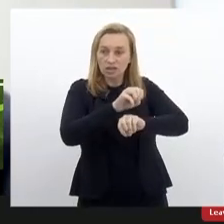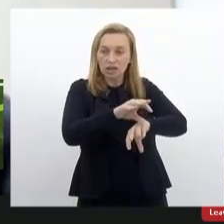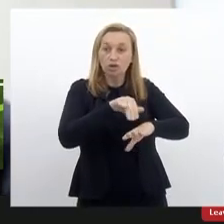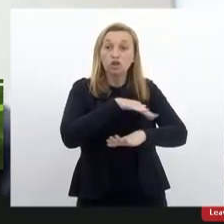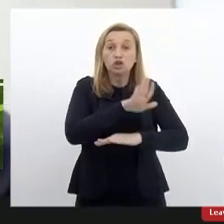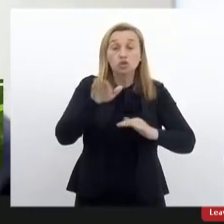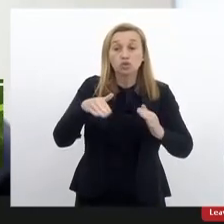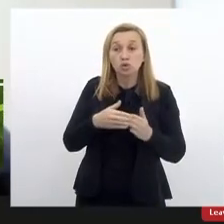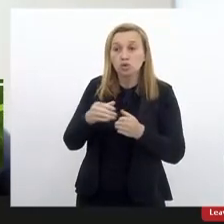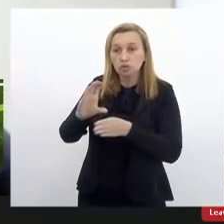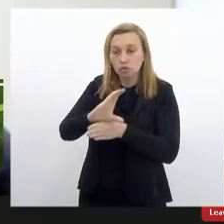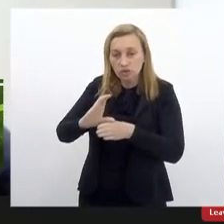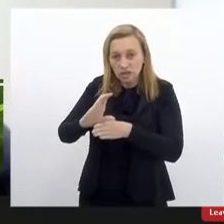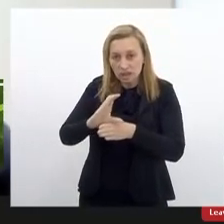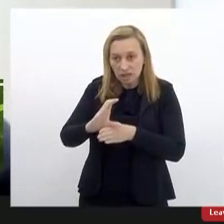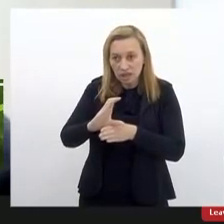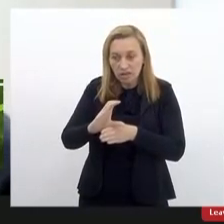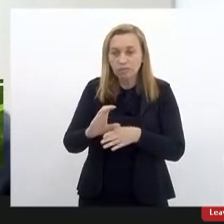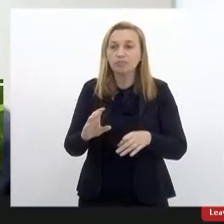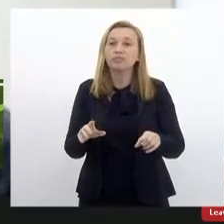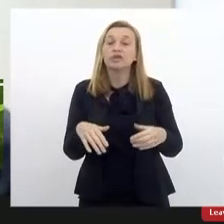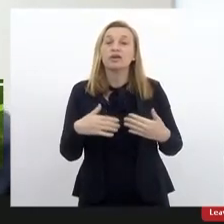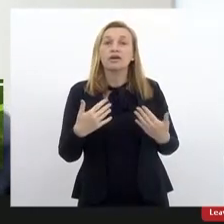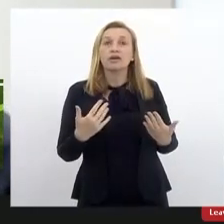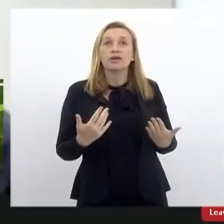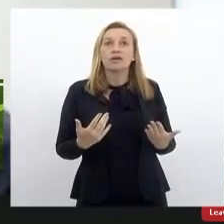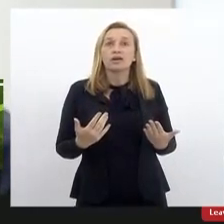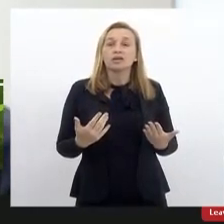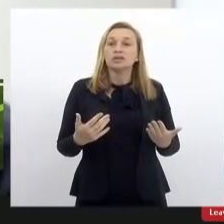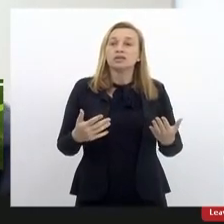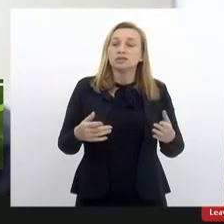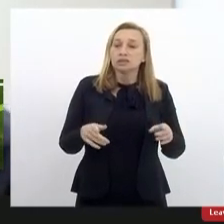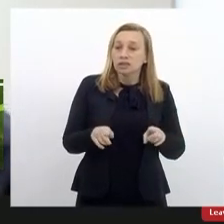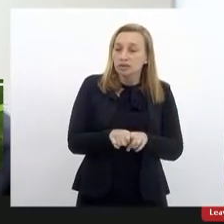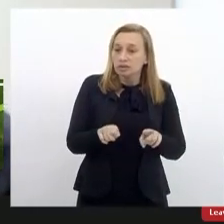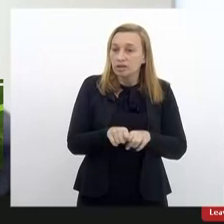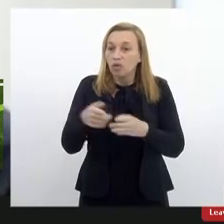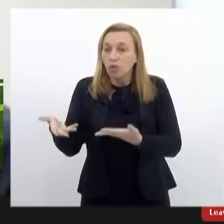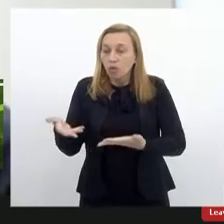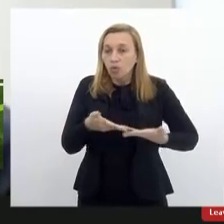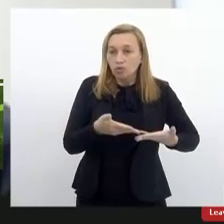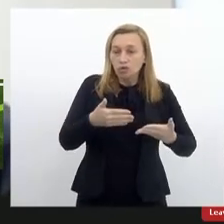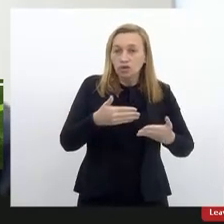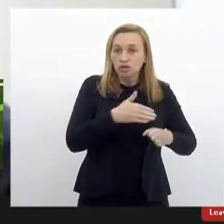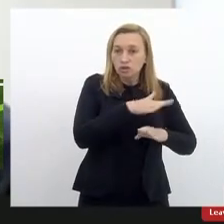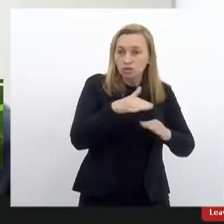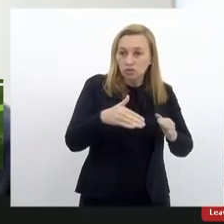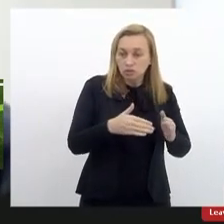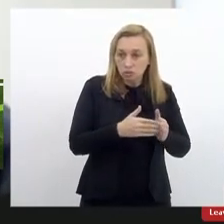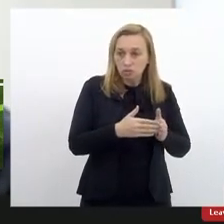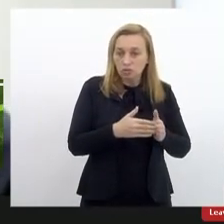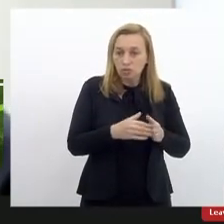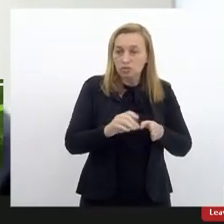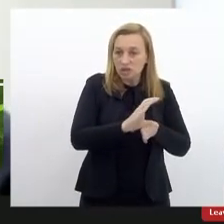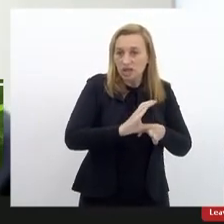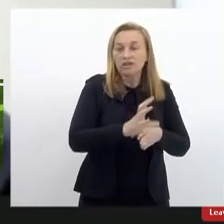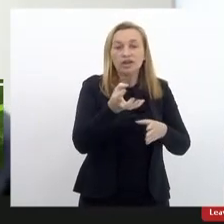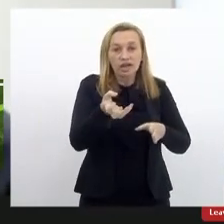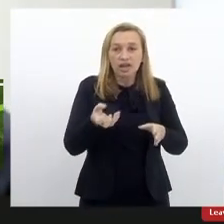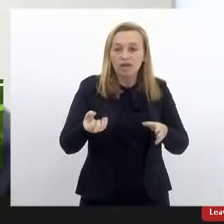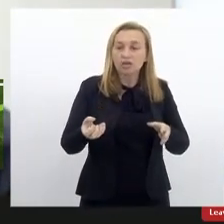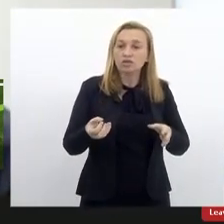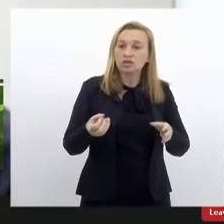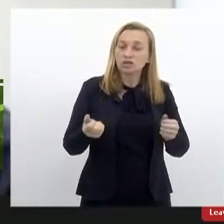os conselheiros do Conselho Estadual de Educação. Aliás, estendo o convite dessa audiência a todos os conselheiros que queiram participar, que queiram